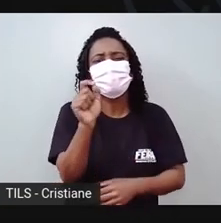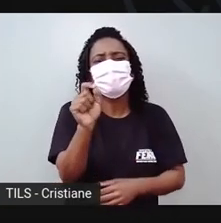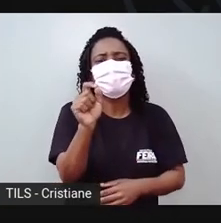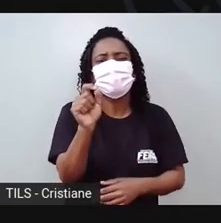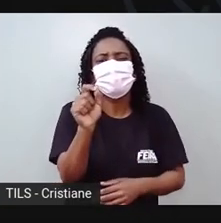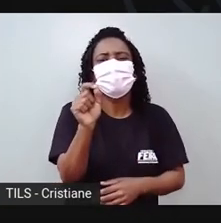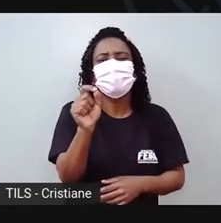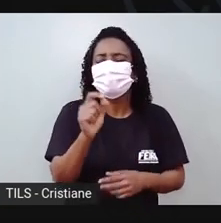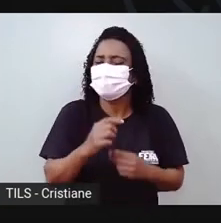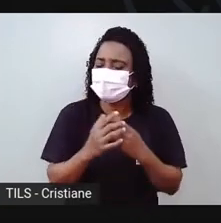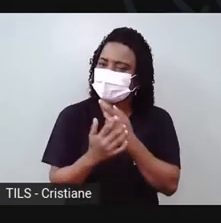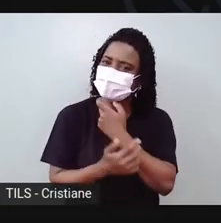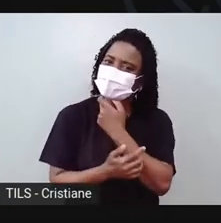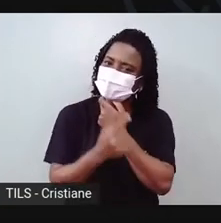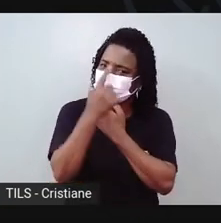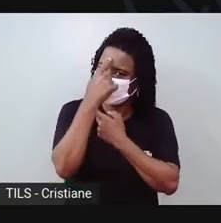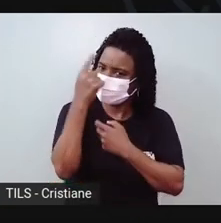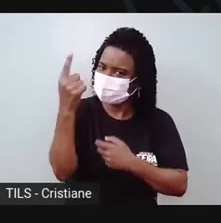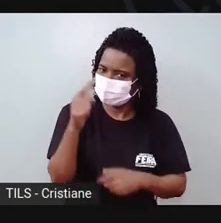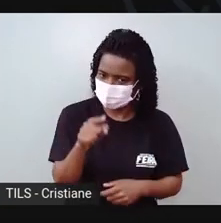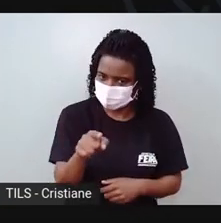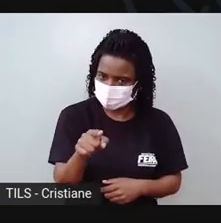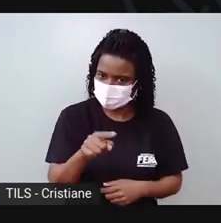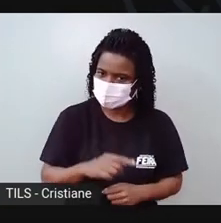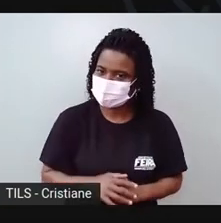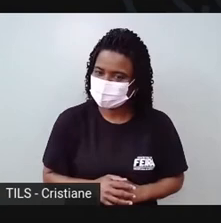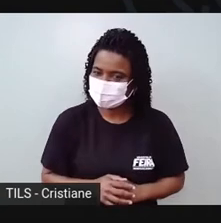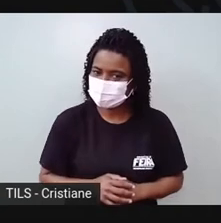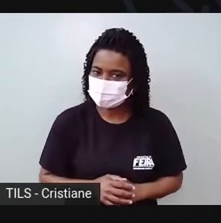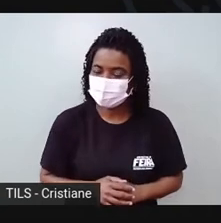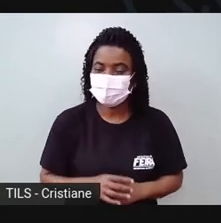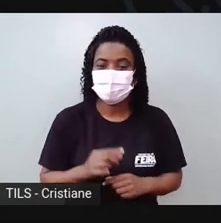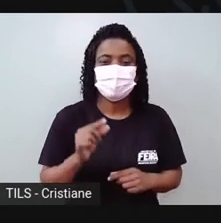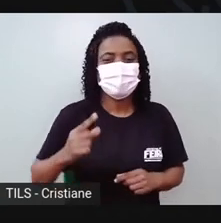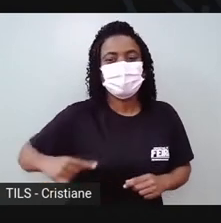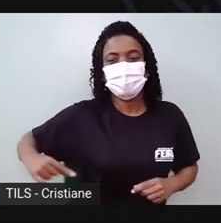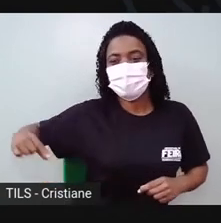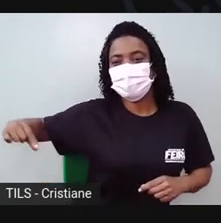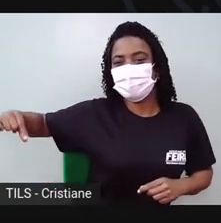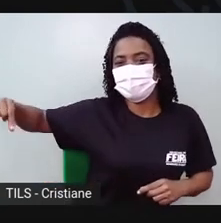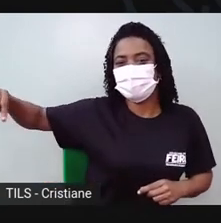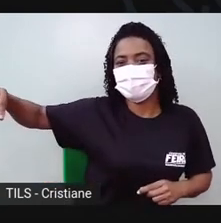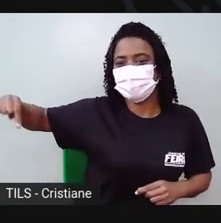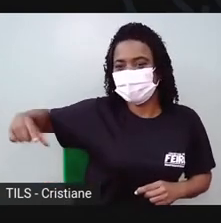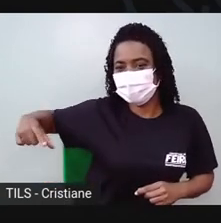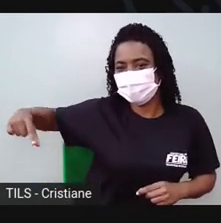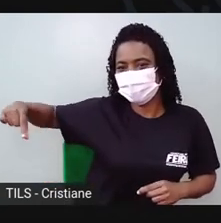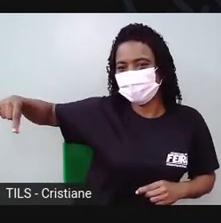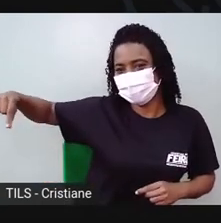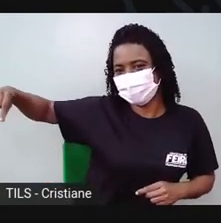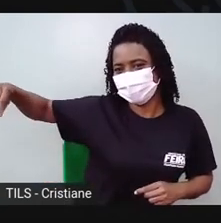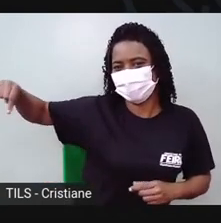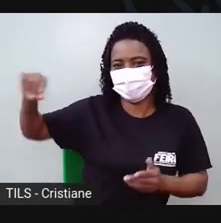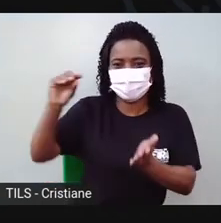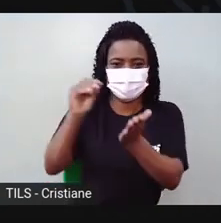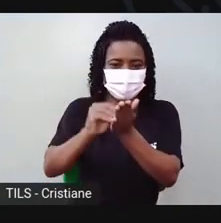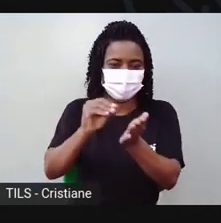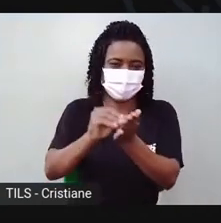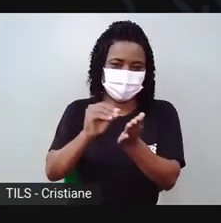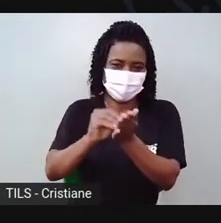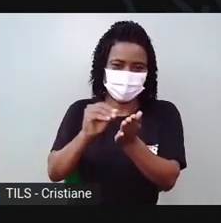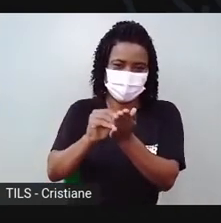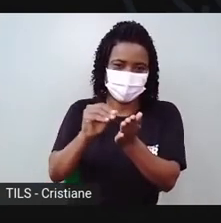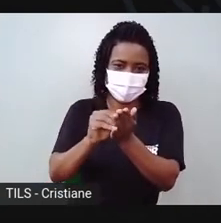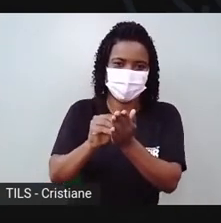Hein? Sabe o que é? O rabinho da tartaruga que a Pró falou. Mas ele tá